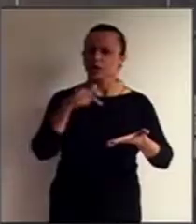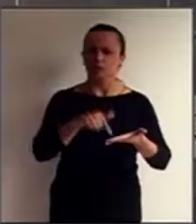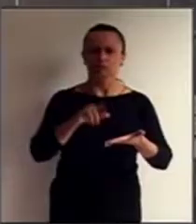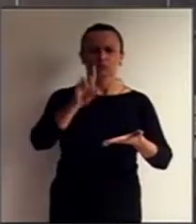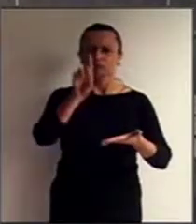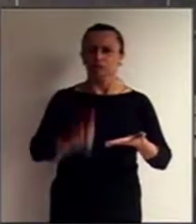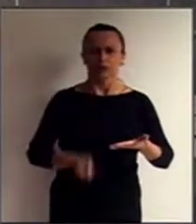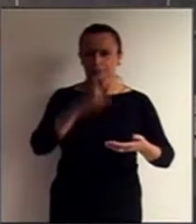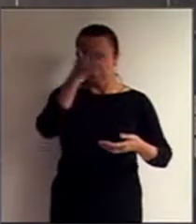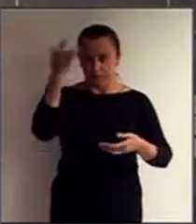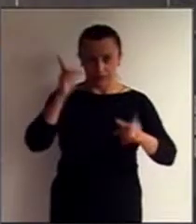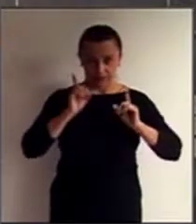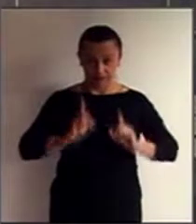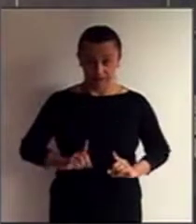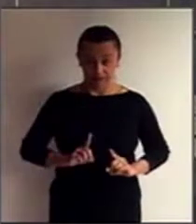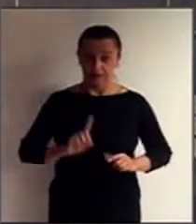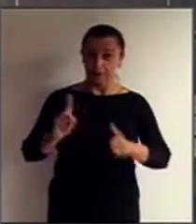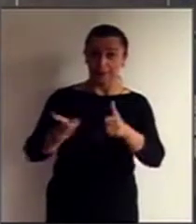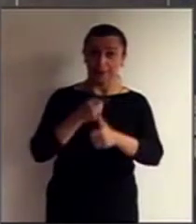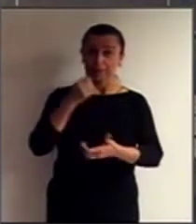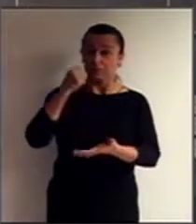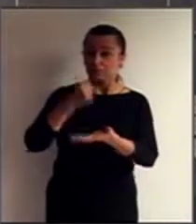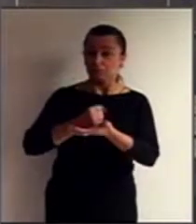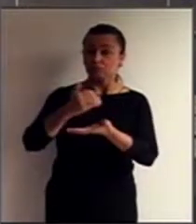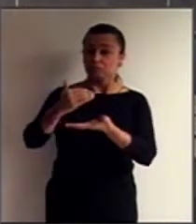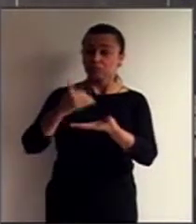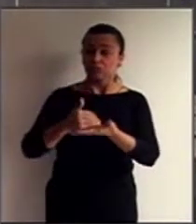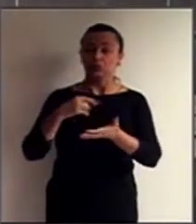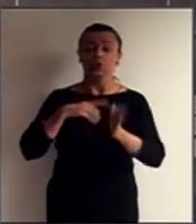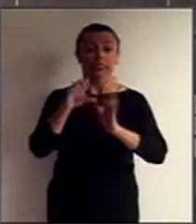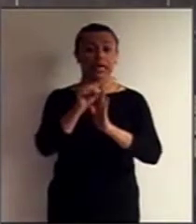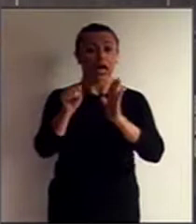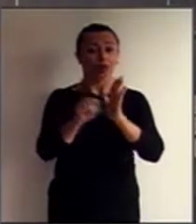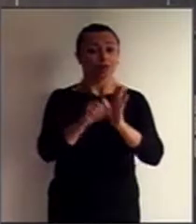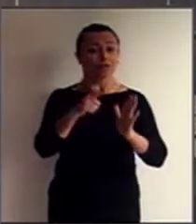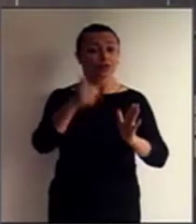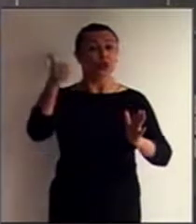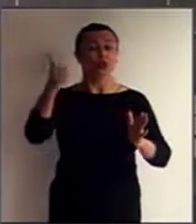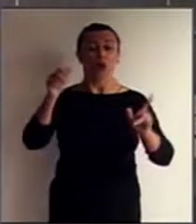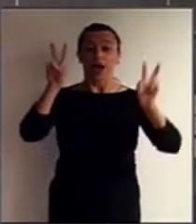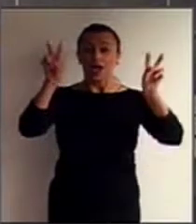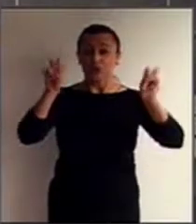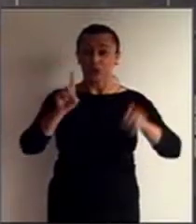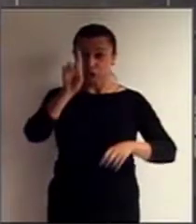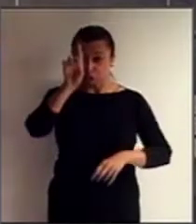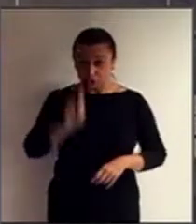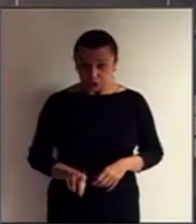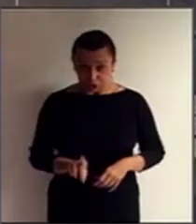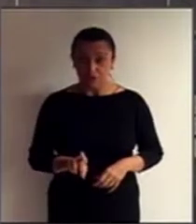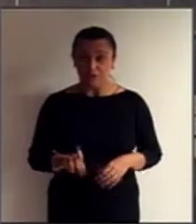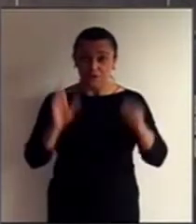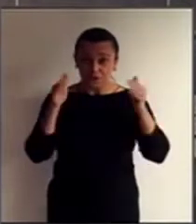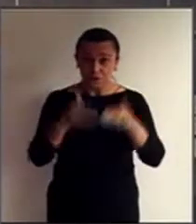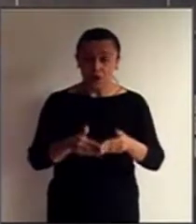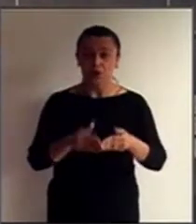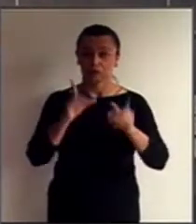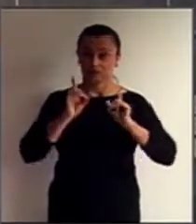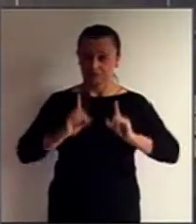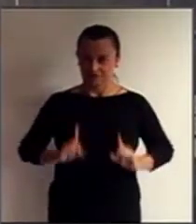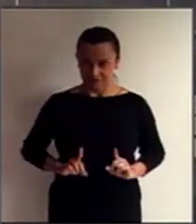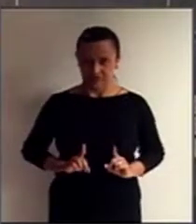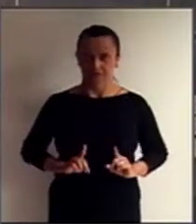A Convenção, o primeiro tratado internado de direitos humanos do século XXI, tem como foco a pessoa com deficiência e sua inclusão social.